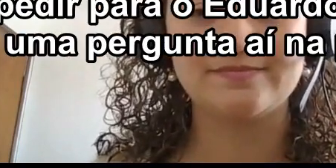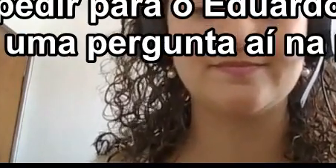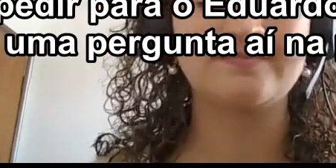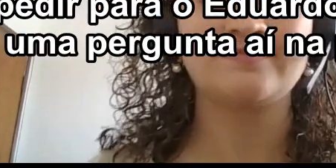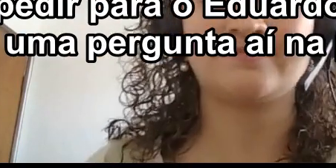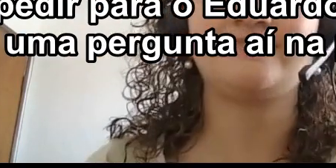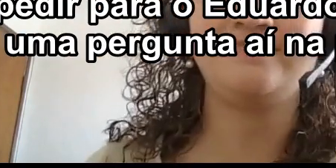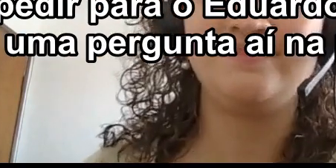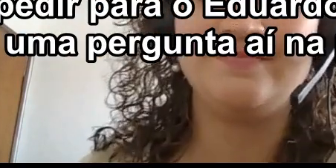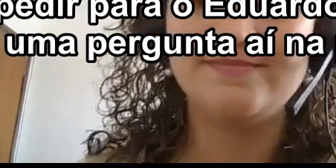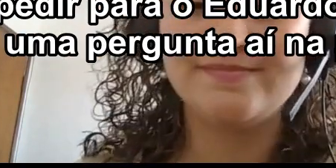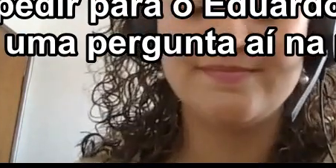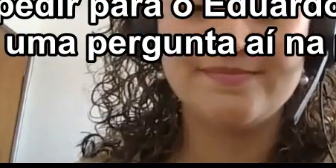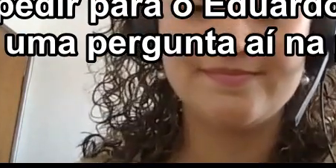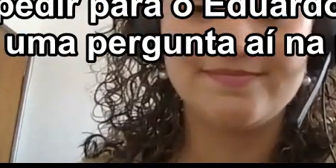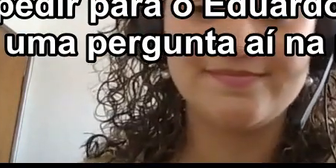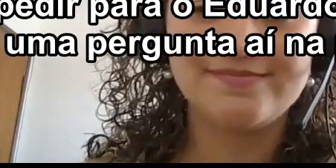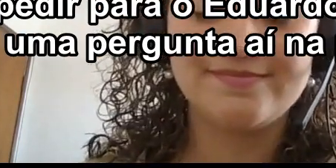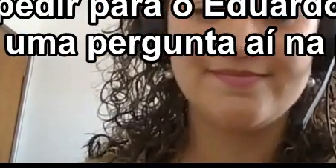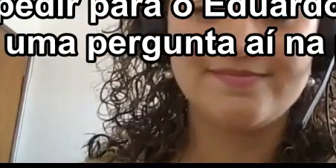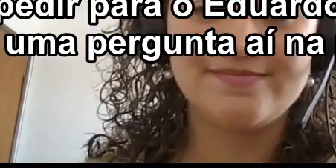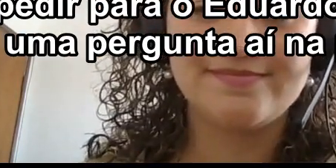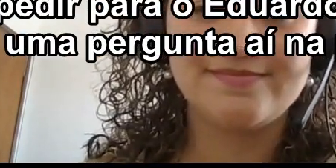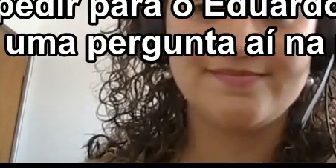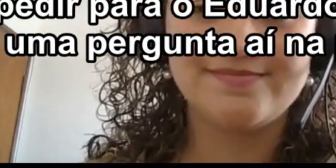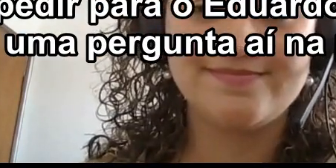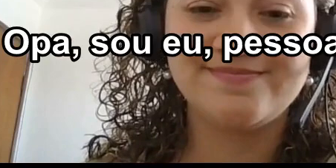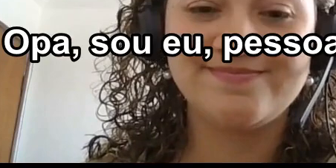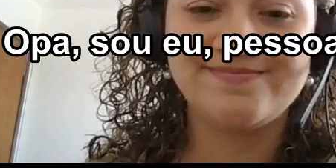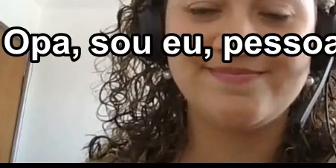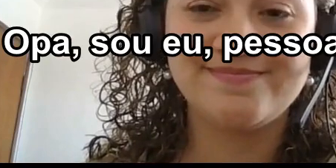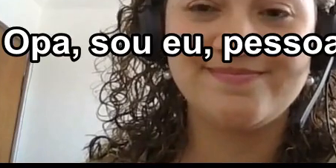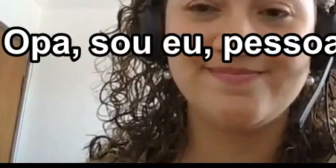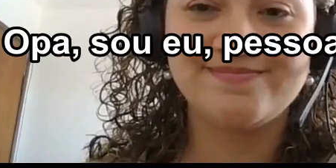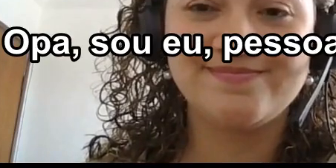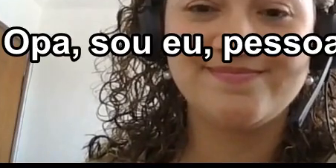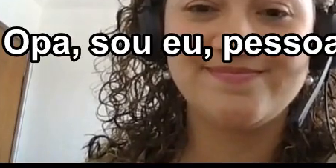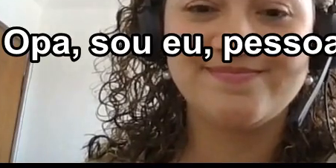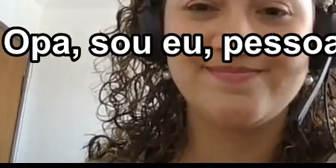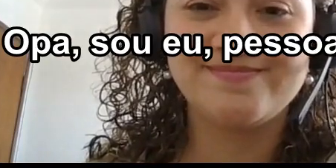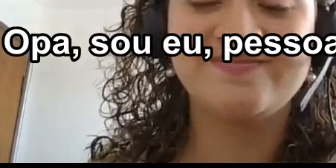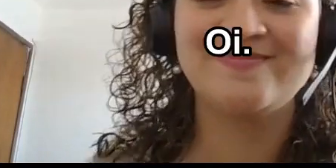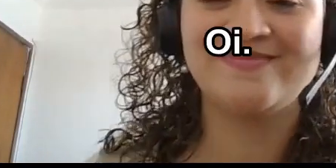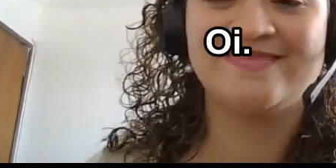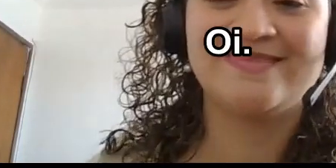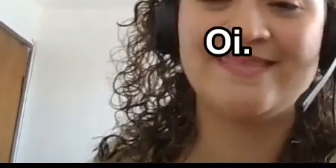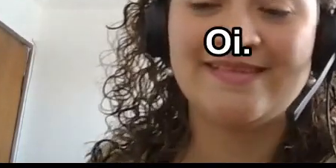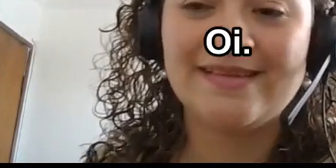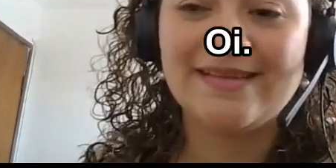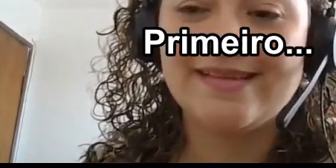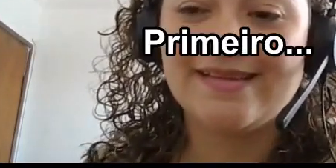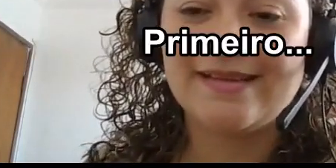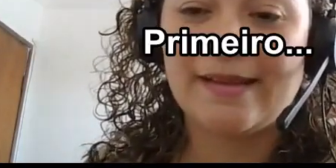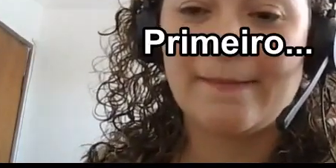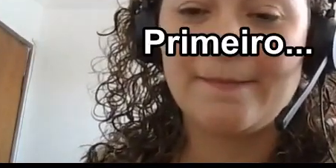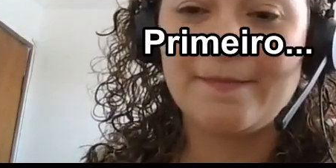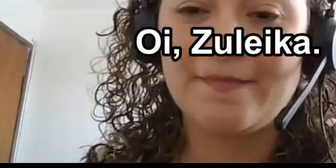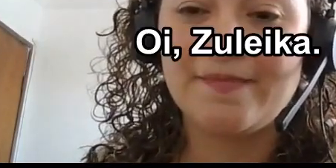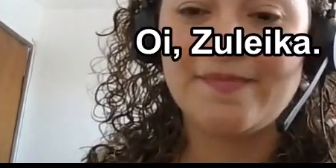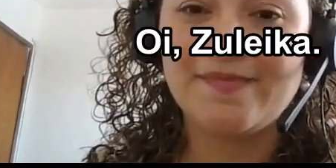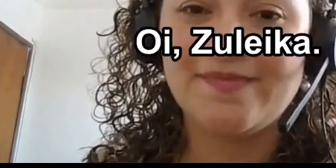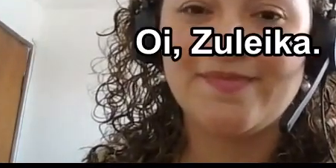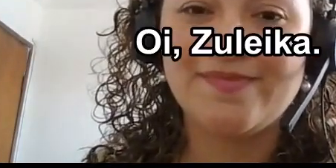o Eduardo, que ele falou que tem uma pergunta aí na plateia ao vivo. Opa, sou eu, pessoal, Vicky. Oi. Primeiro,